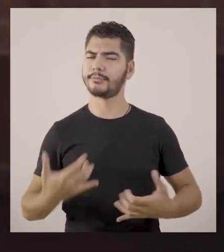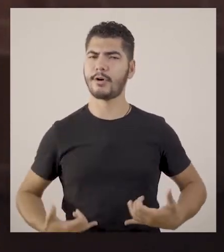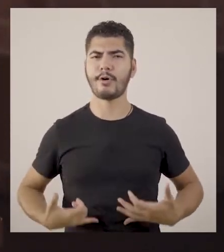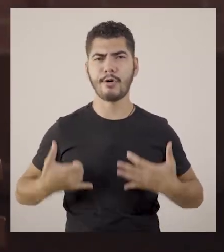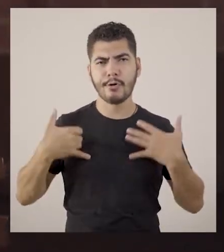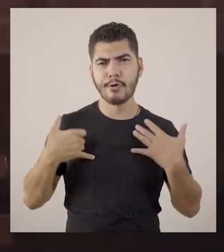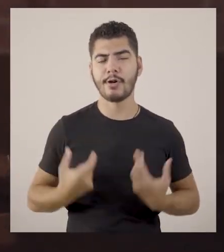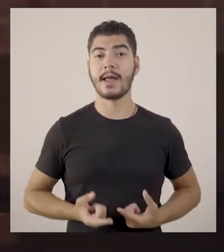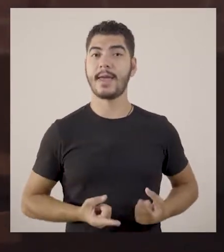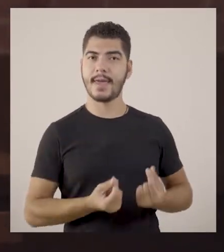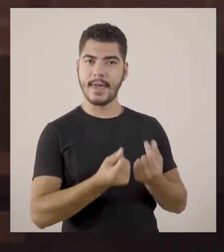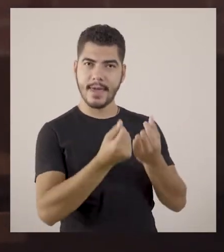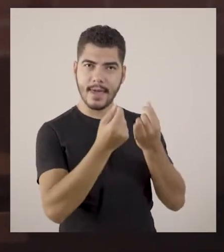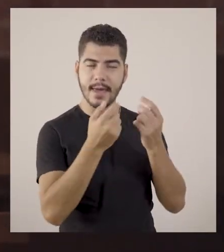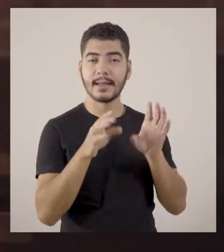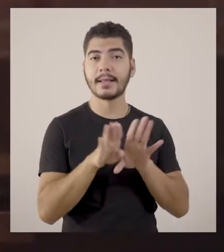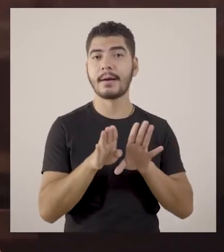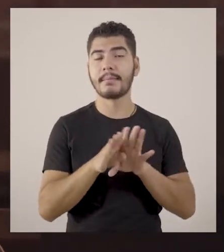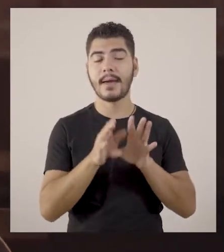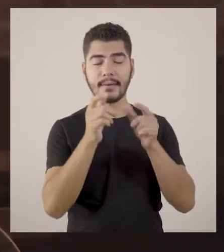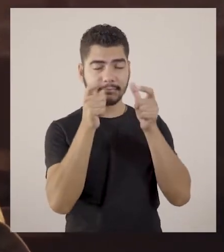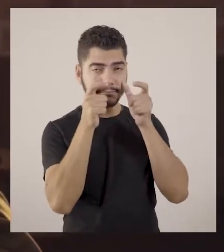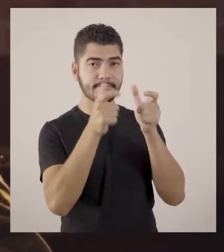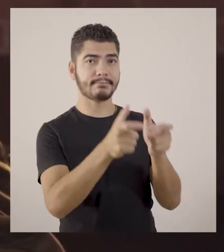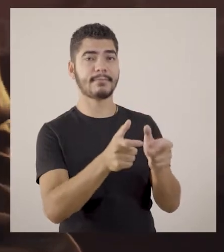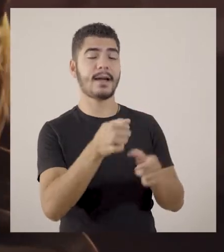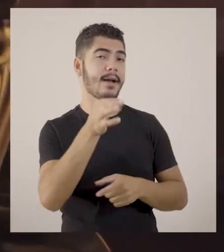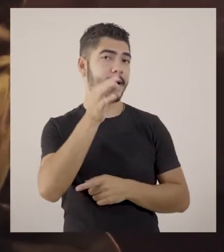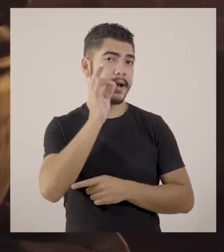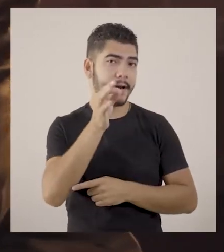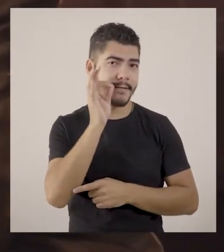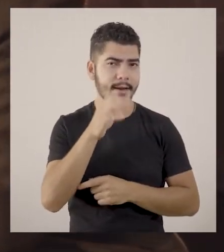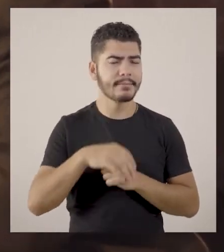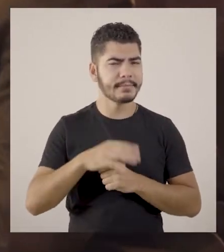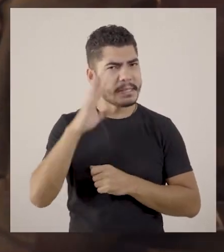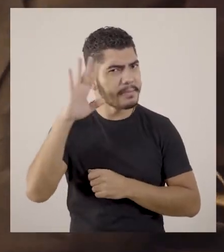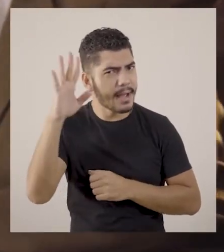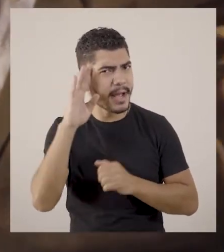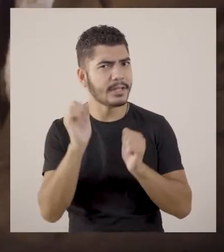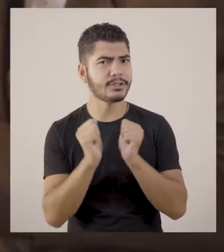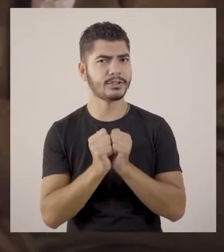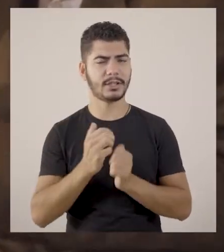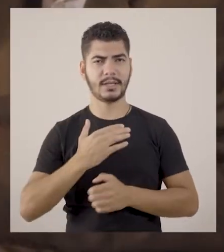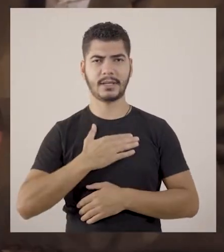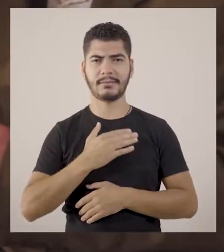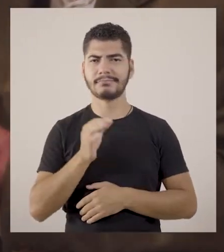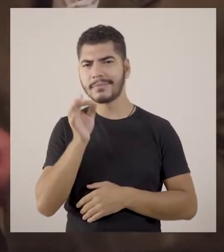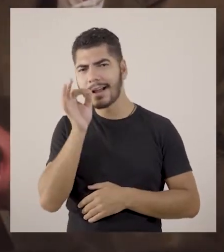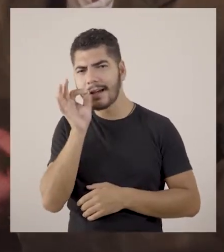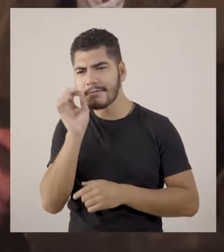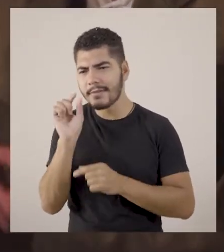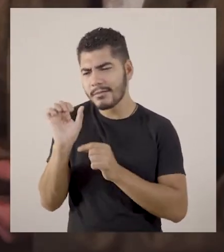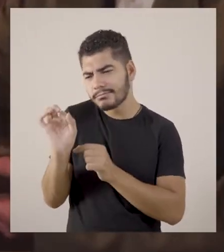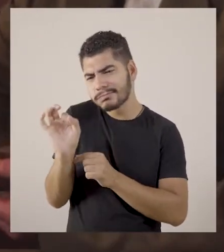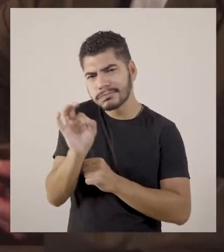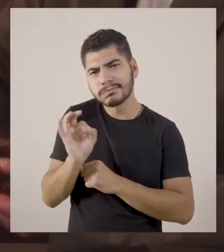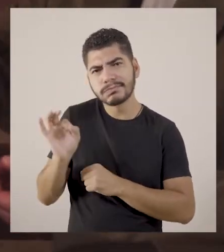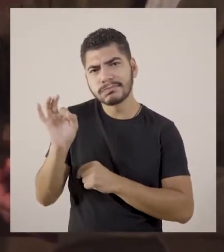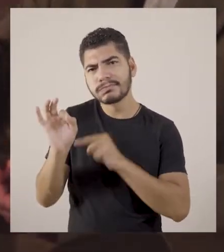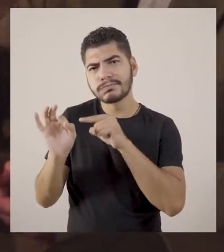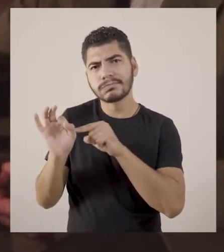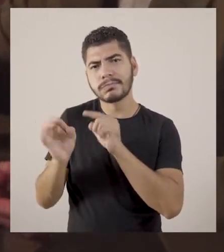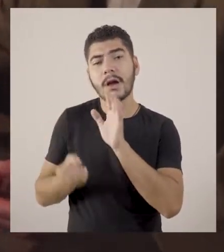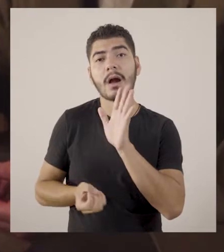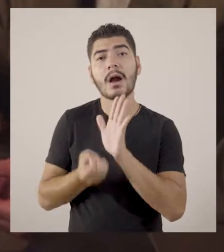orgulho e riqueza, é claro, pelo café. Imagine comigo, como um fruto pequeno que tem